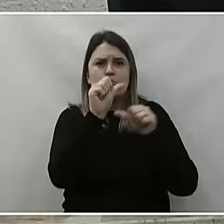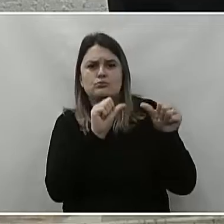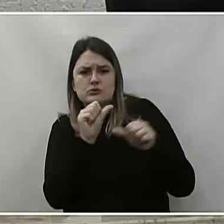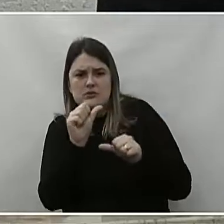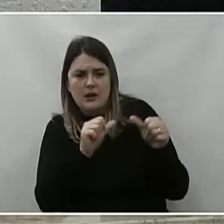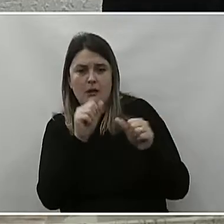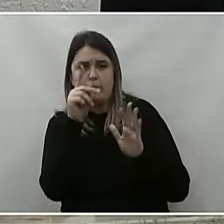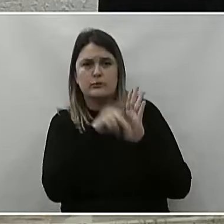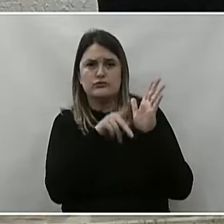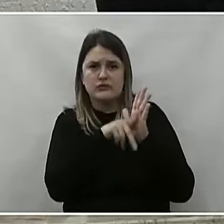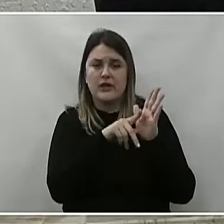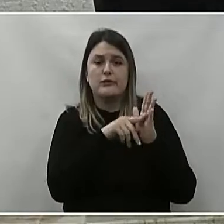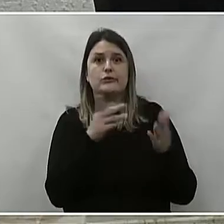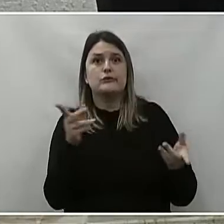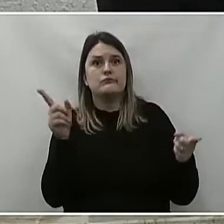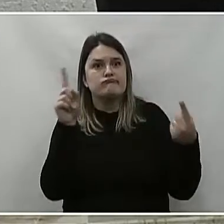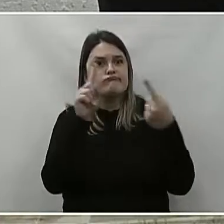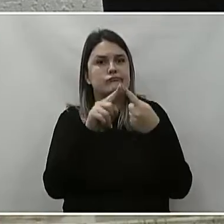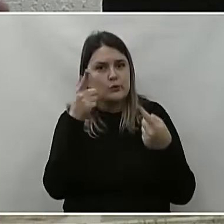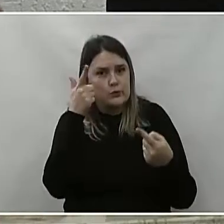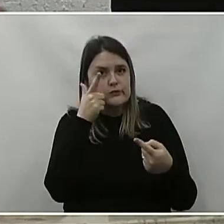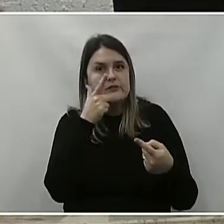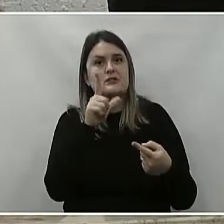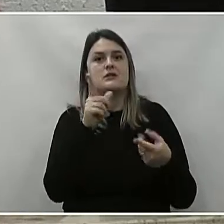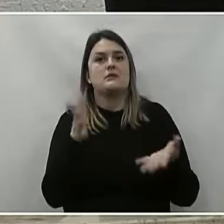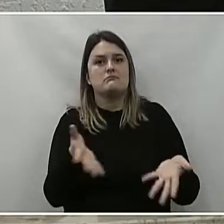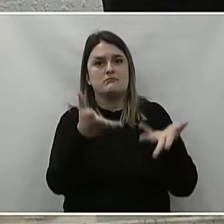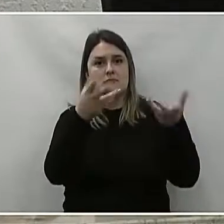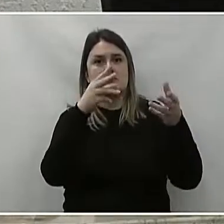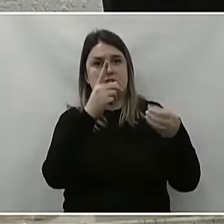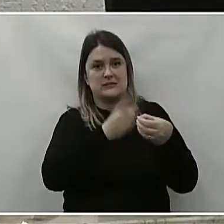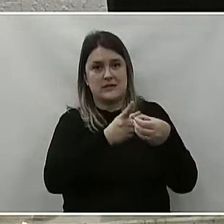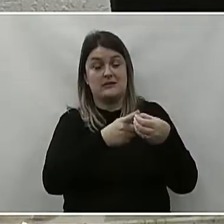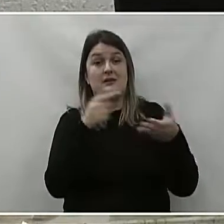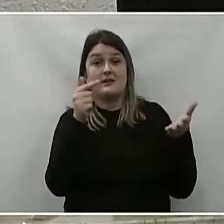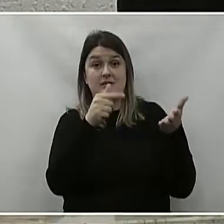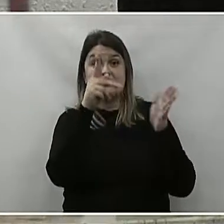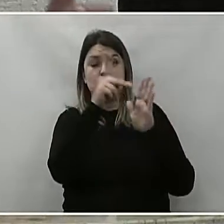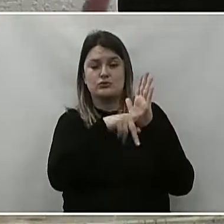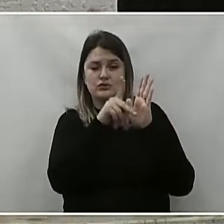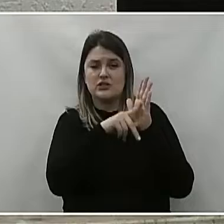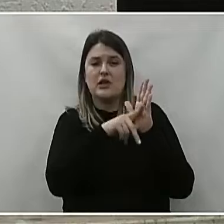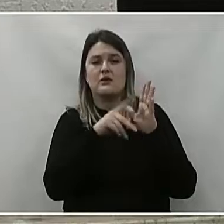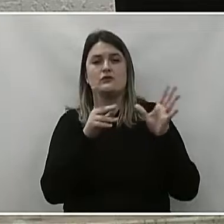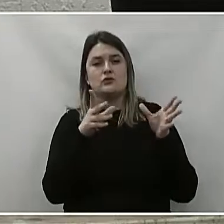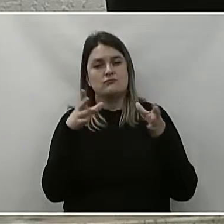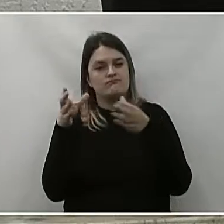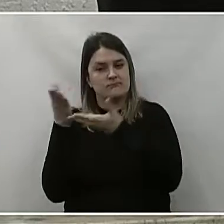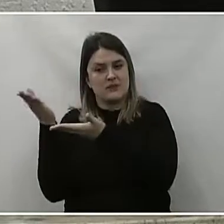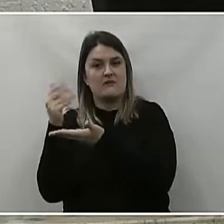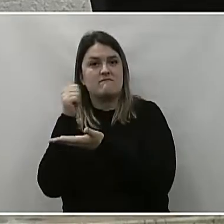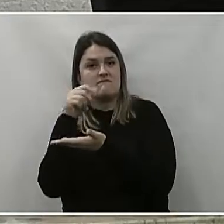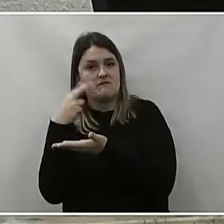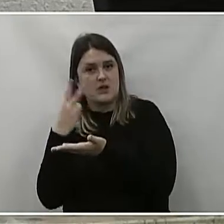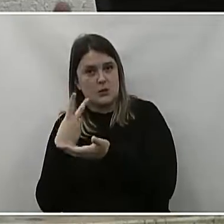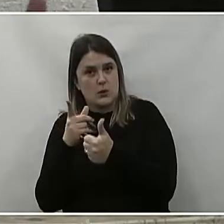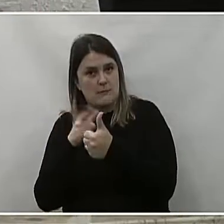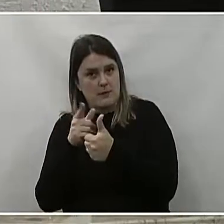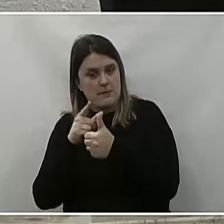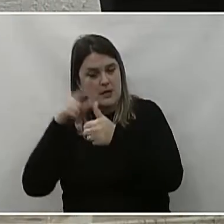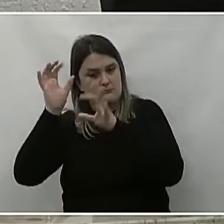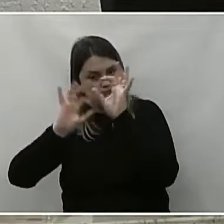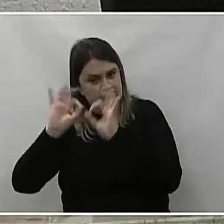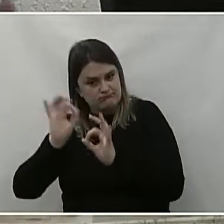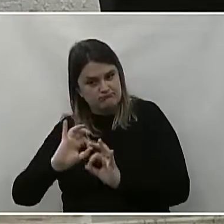alterar o projeto e que venha de encontro ao município. E esse projeto passou pela mão dessa vereadora, Thais Biberbach,